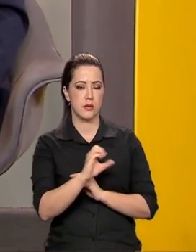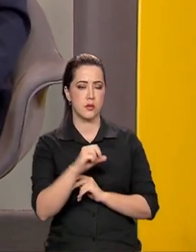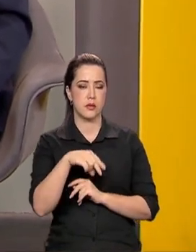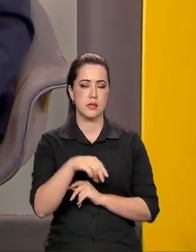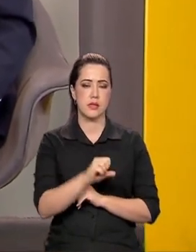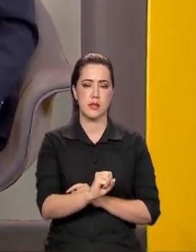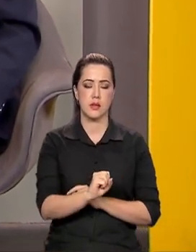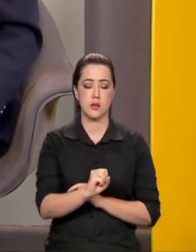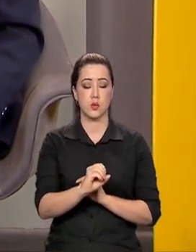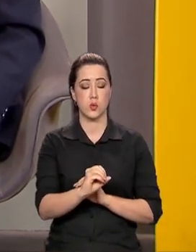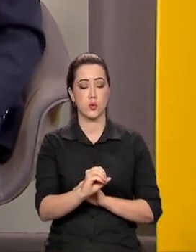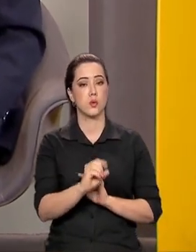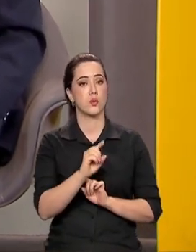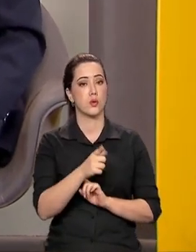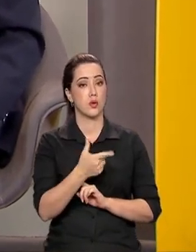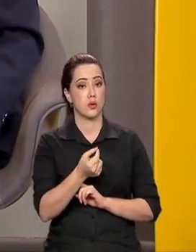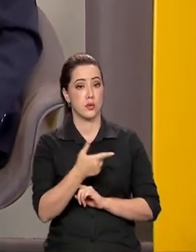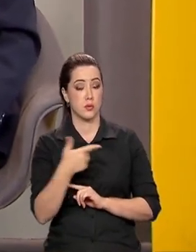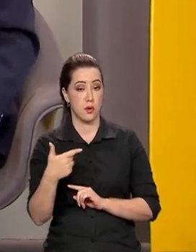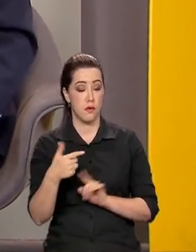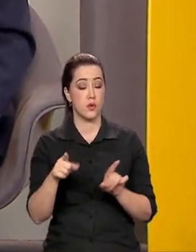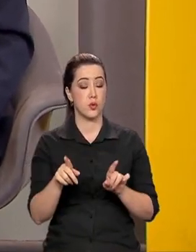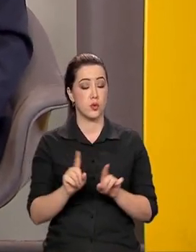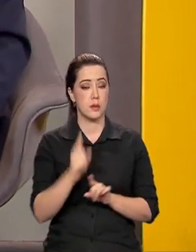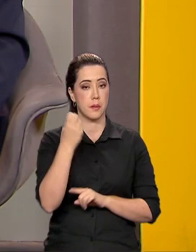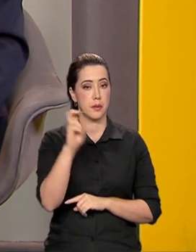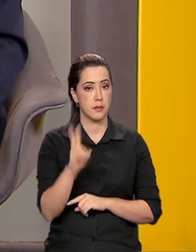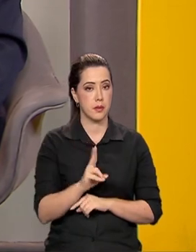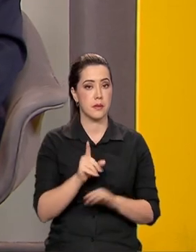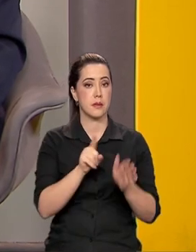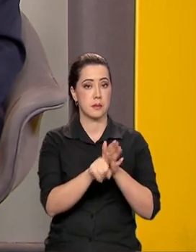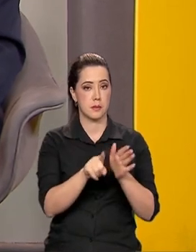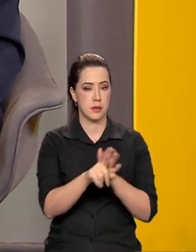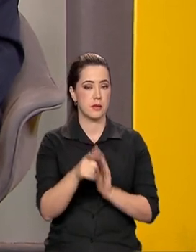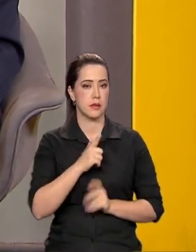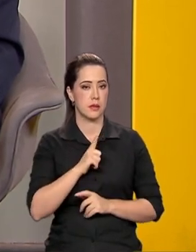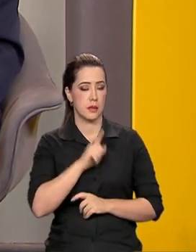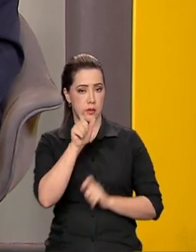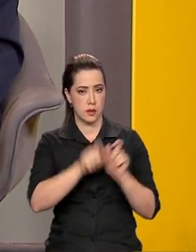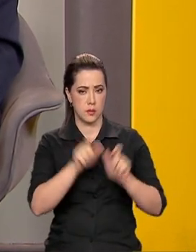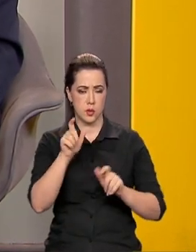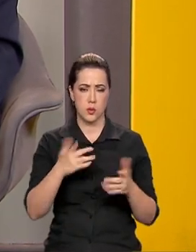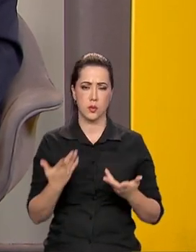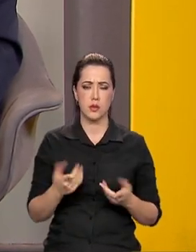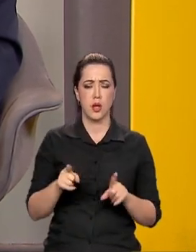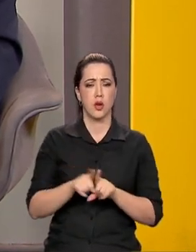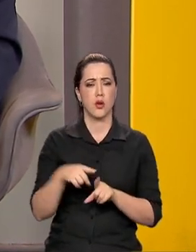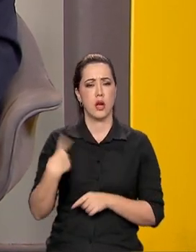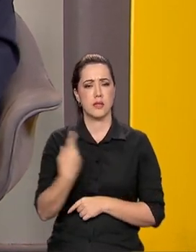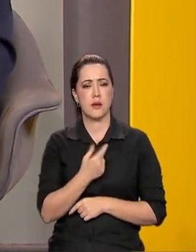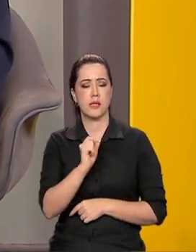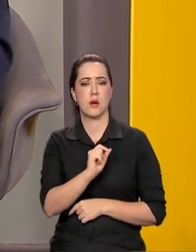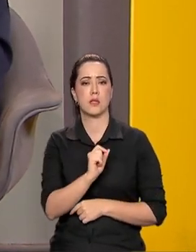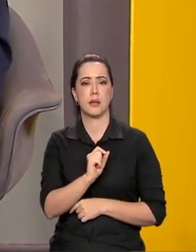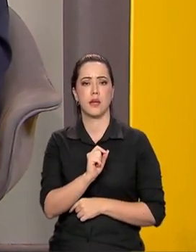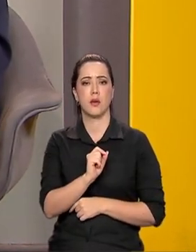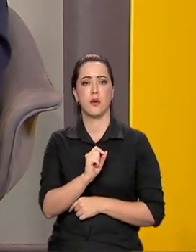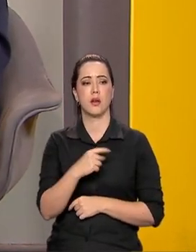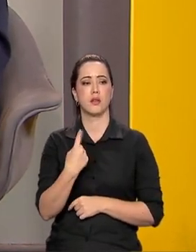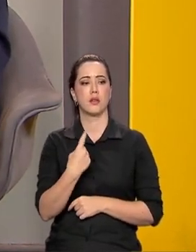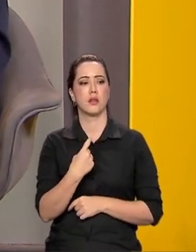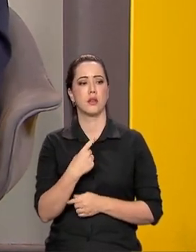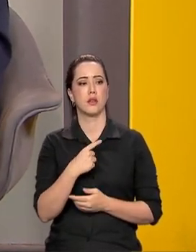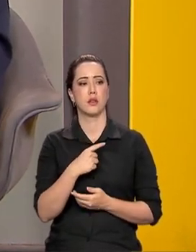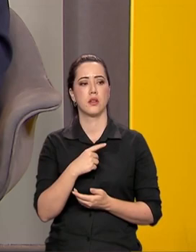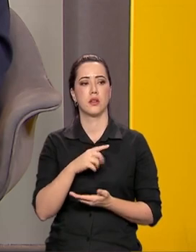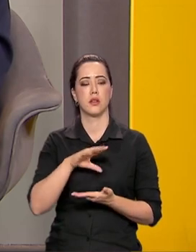primeira vez que essa população faz parte da pesquisa. Pois é, Roberto. E hoje, durante o anúncio dos dados do IBGE, houve até uma